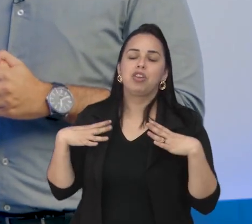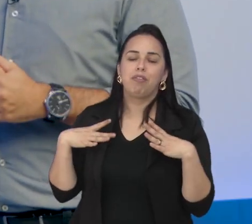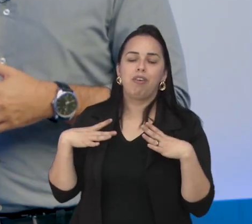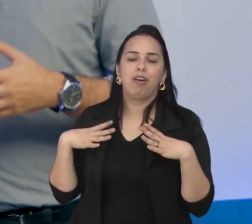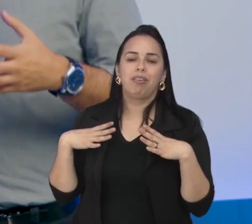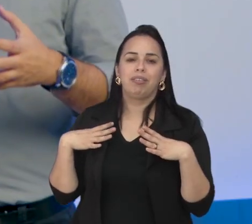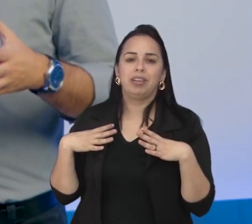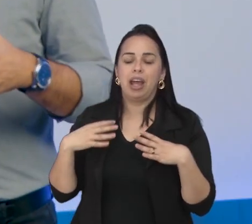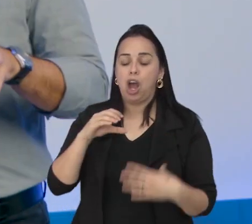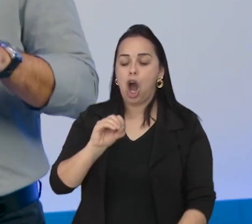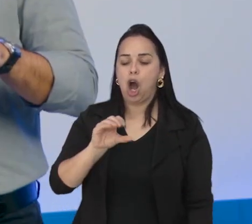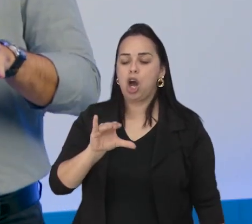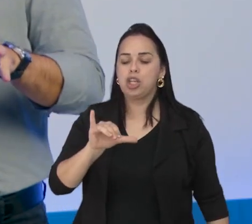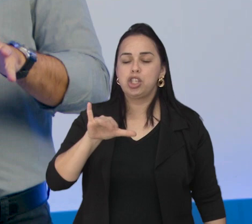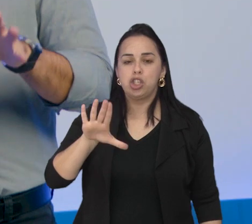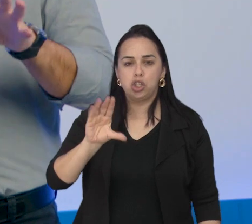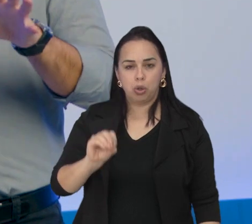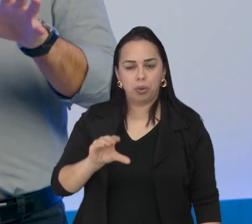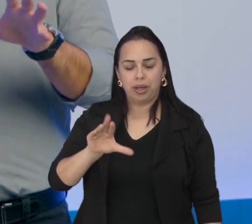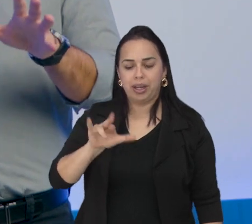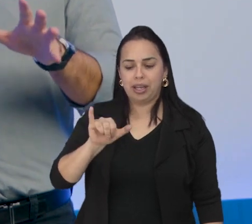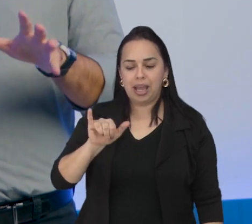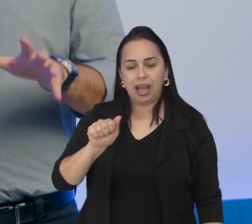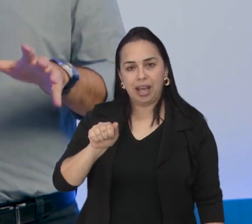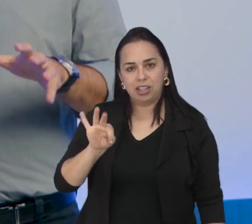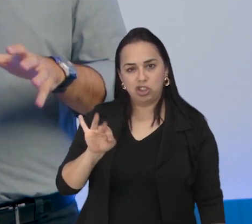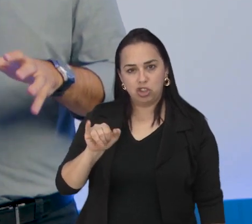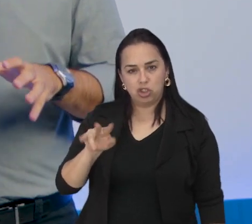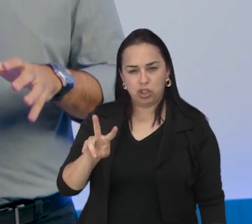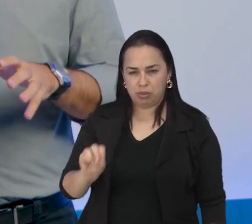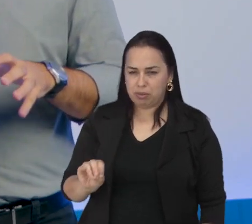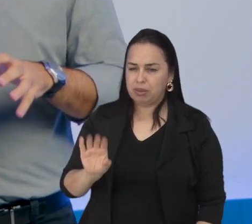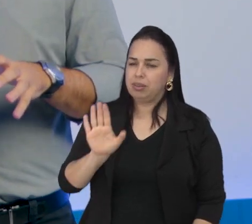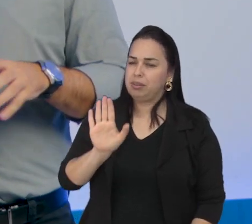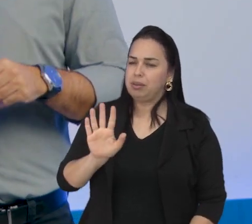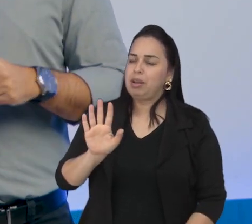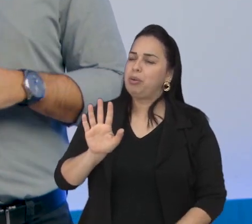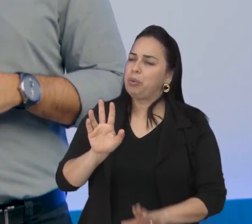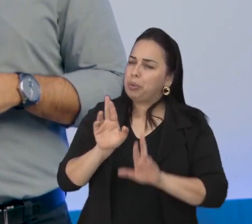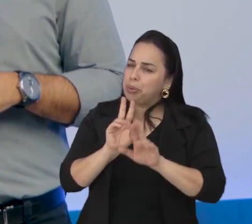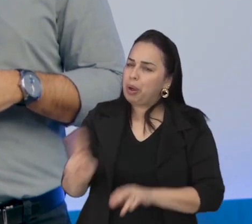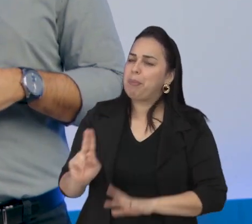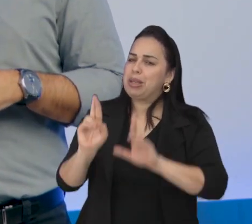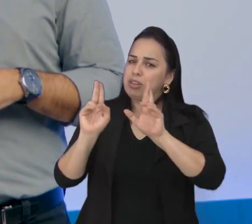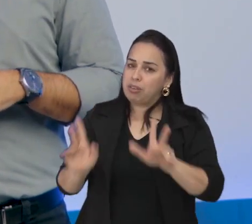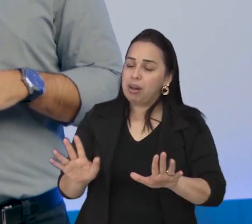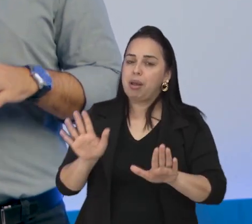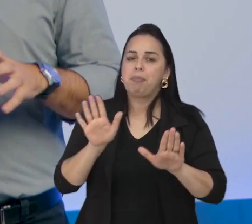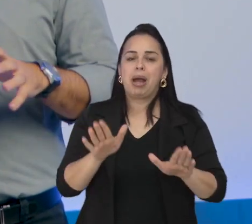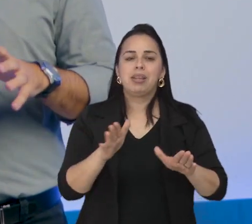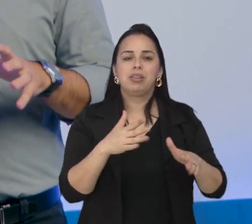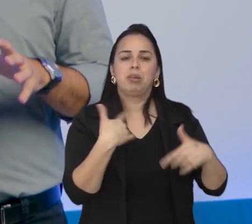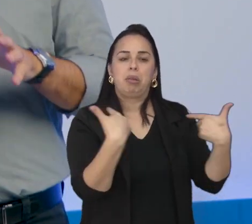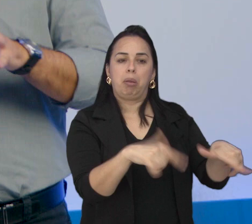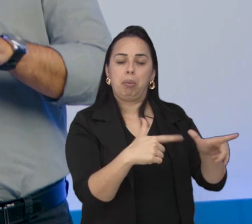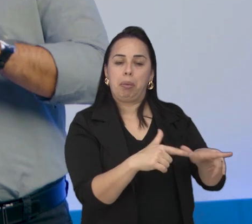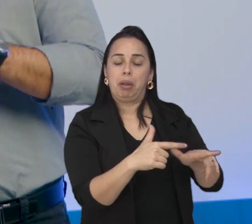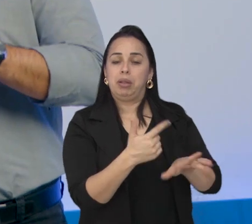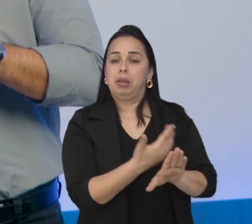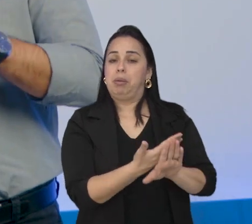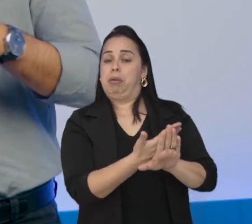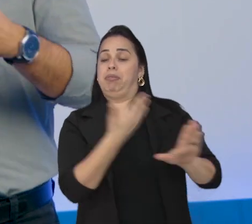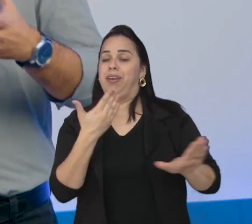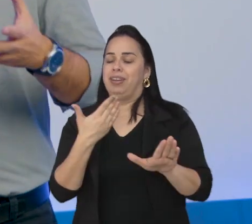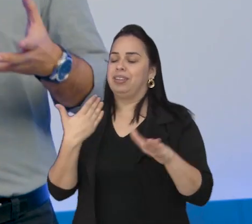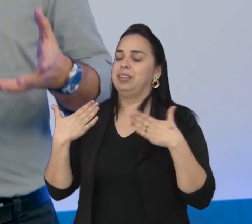que essa folga produtiva tem até nome ósseo criativo, já ouviu falar? O nome é diferente, mas segundo especialistas, num período de